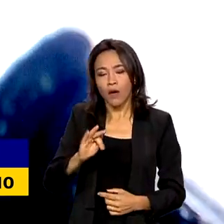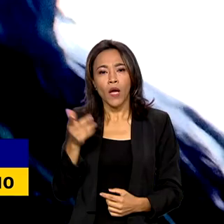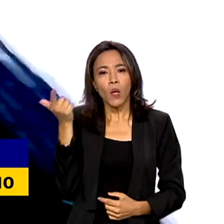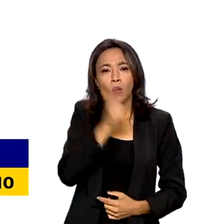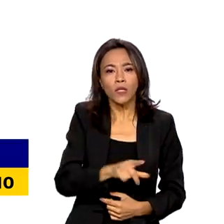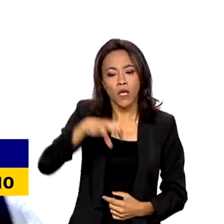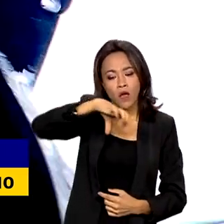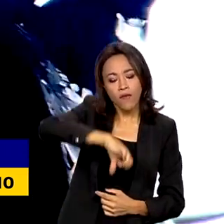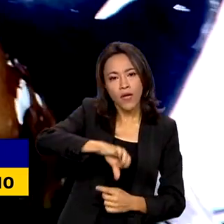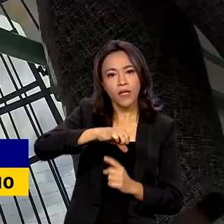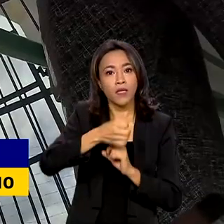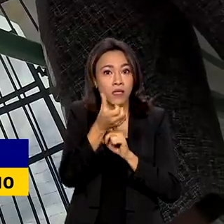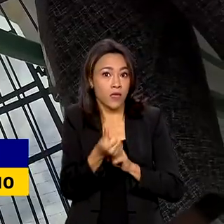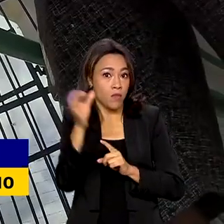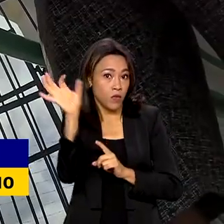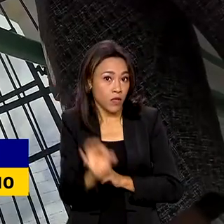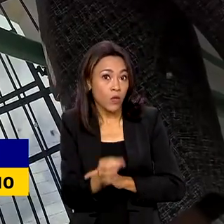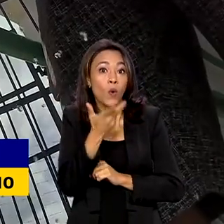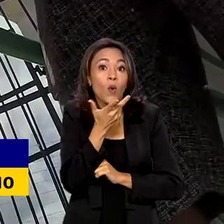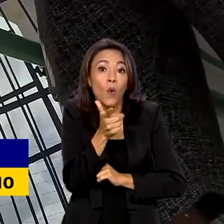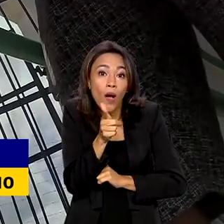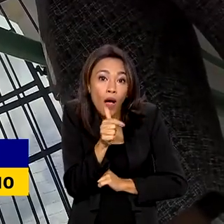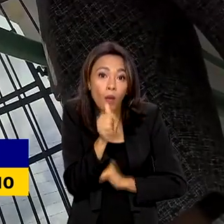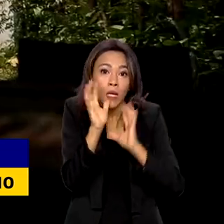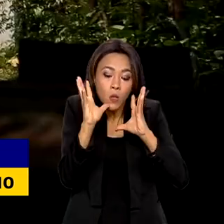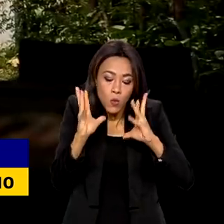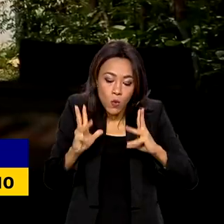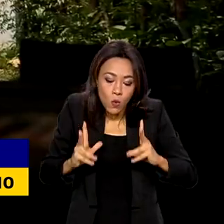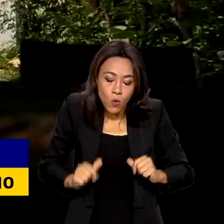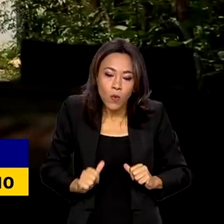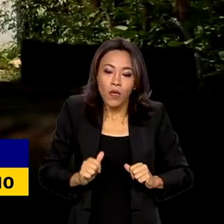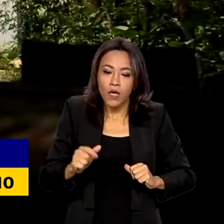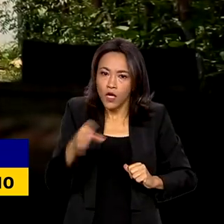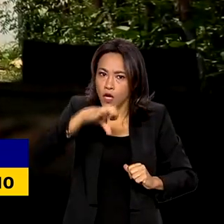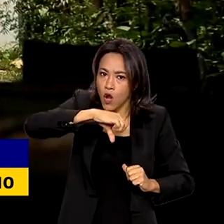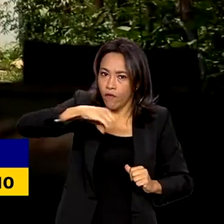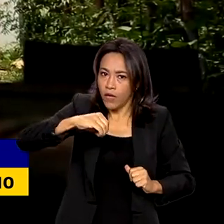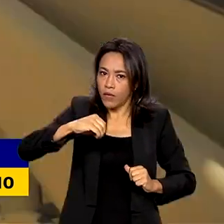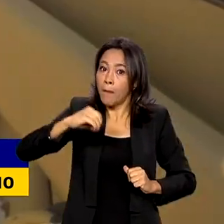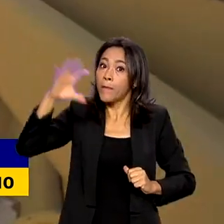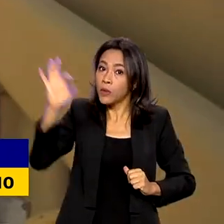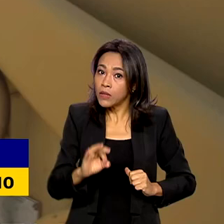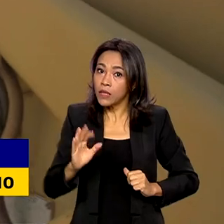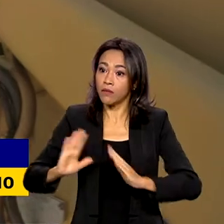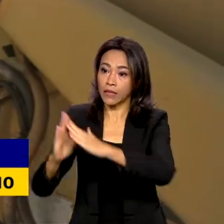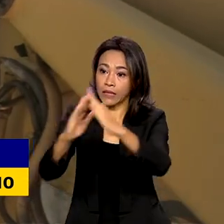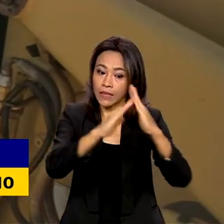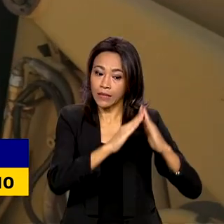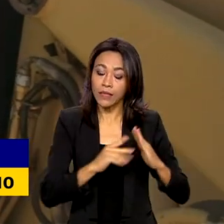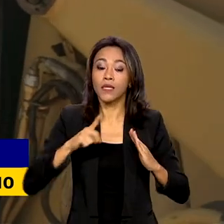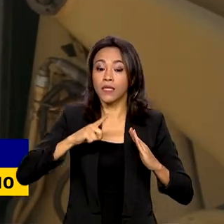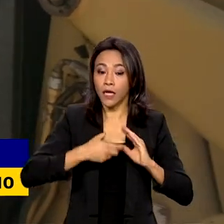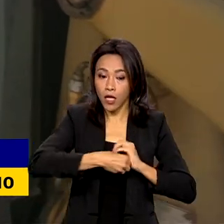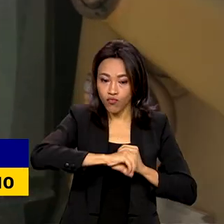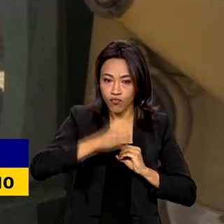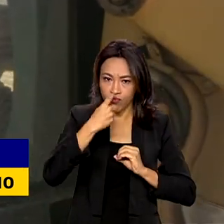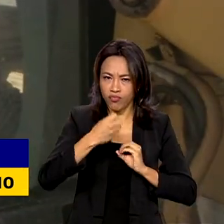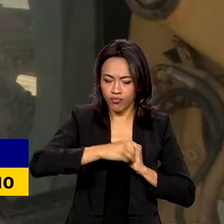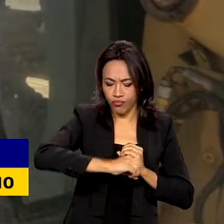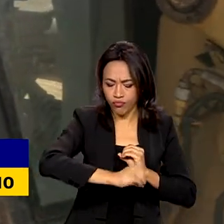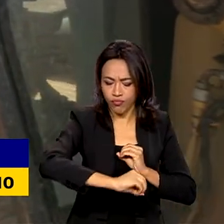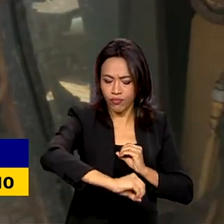com água tratada e ter 90% dos habitantes atendidos com redes de esgoto até